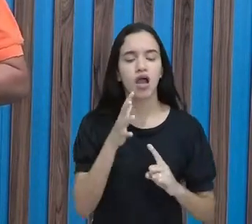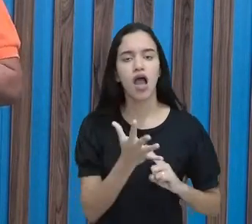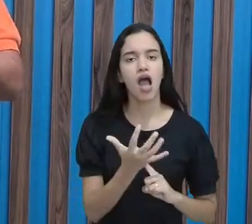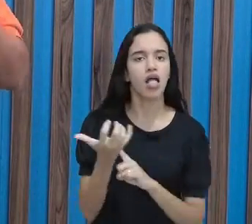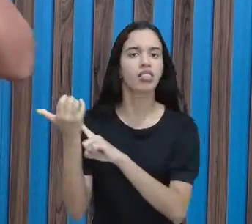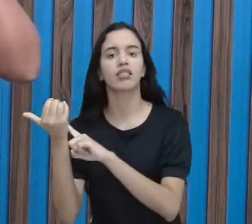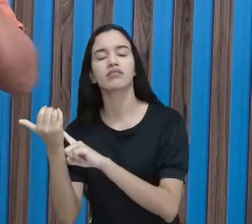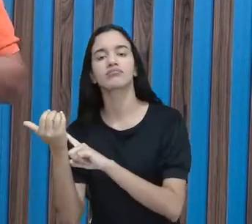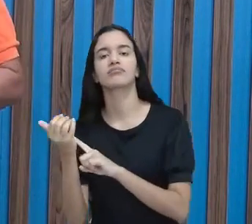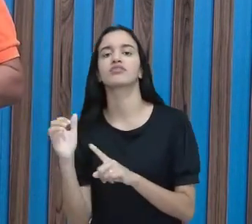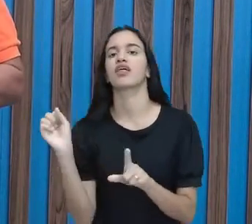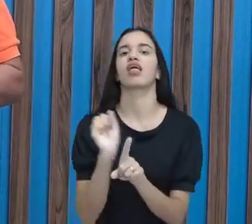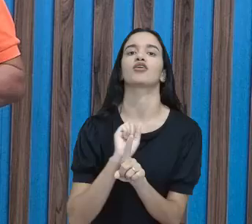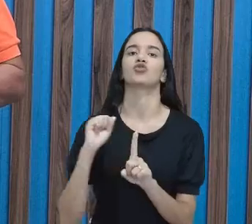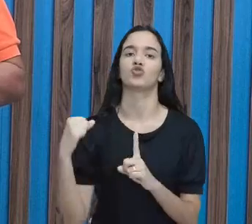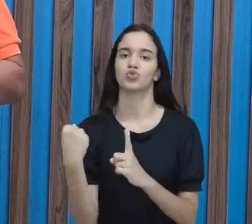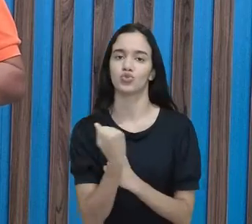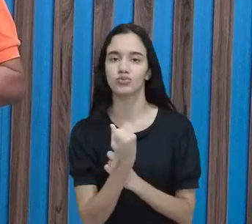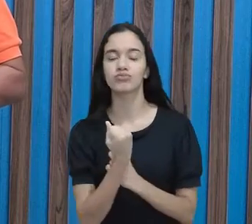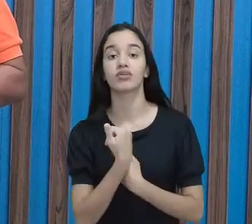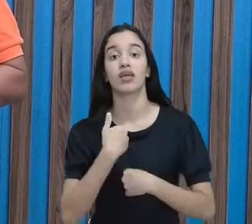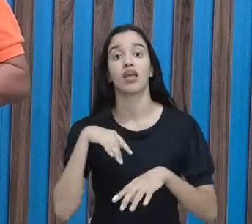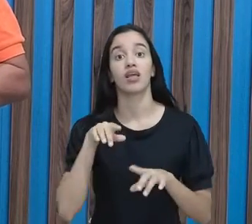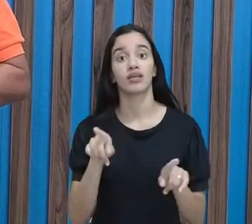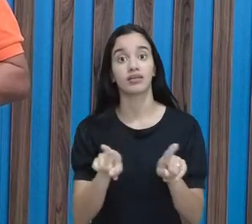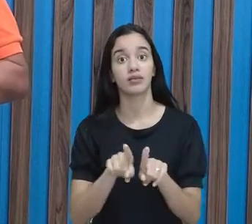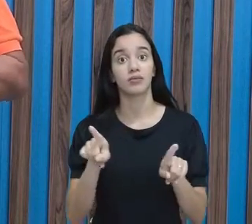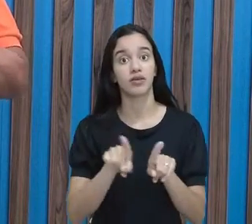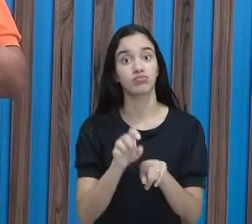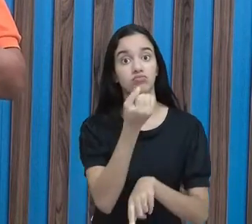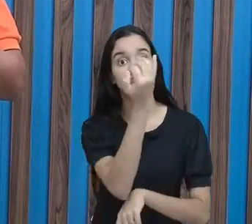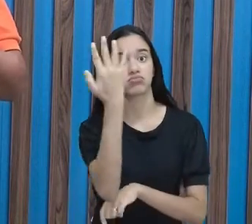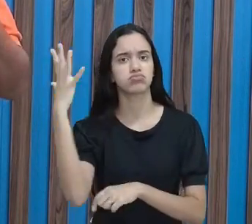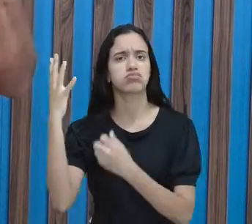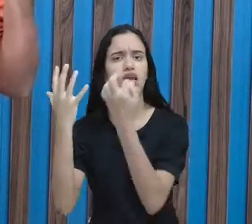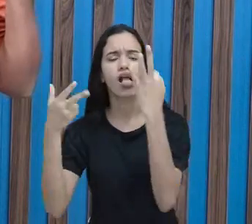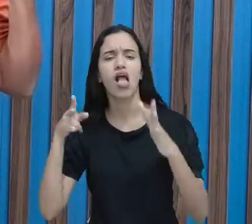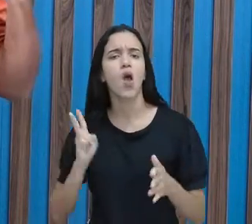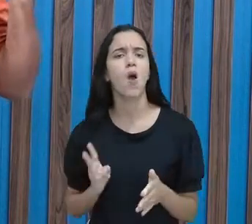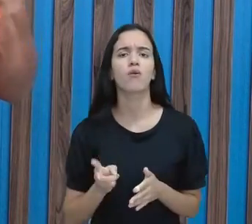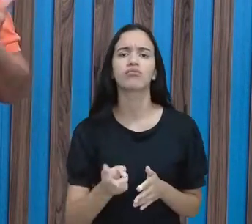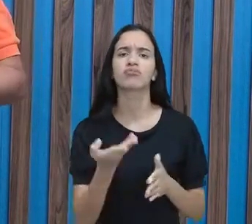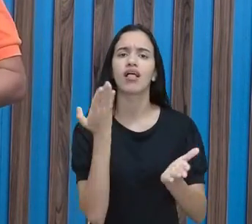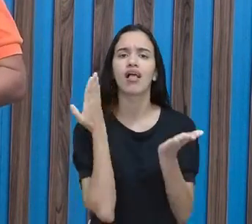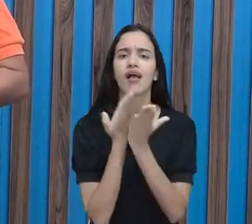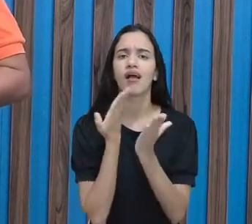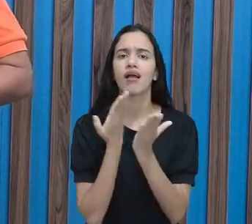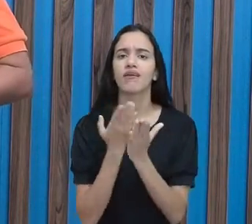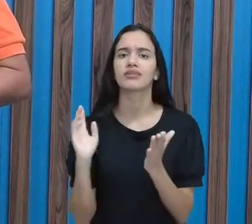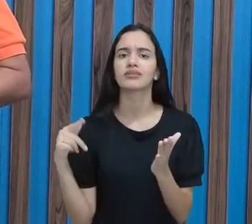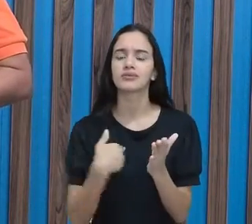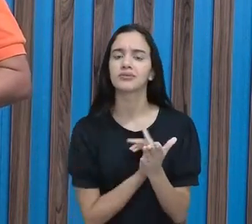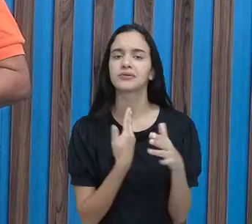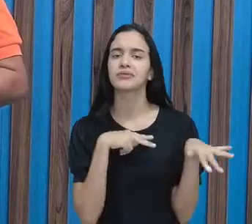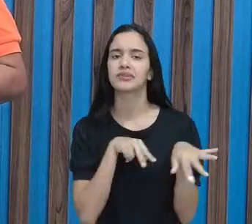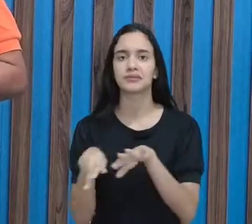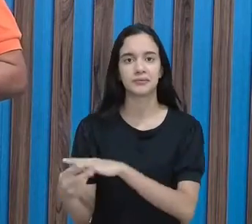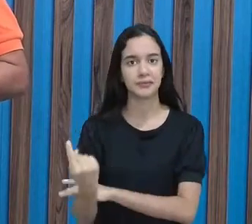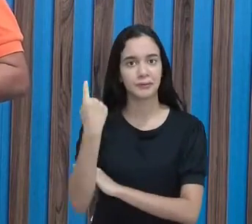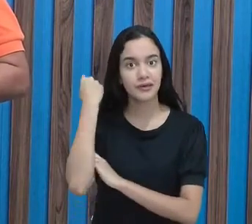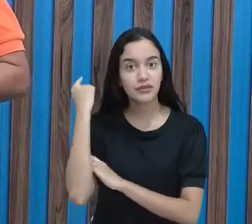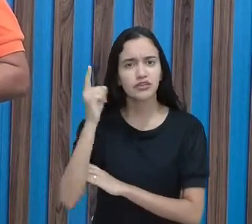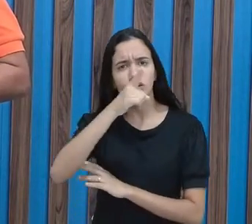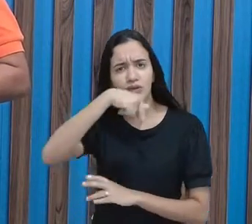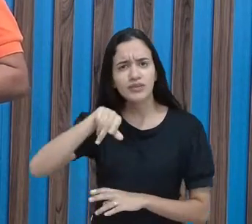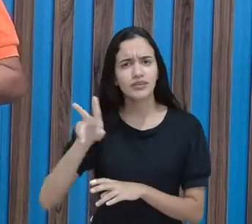tecnologia na sociedade e no meio ambiente. É a continuação daquela aula que tivemos na semana passada, vocês